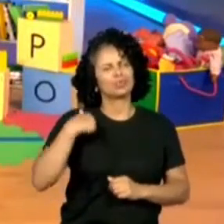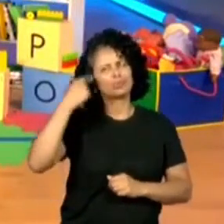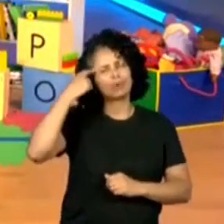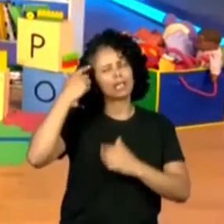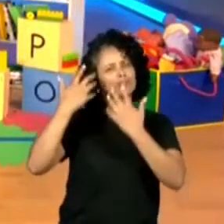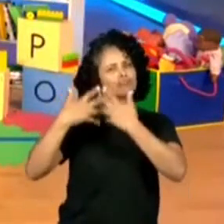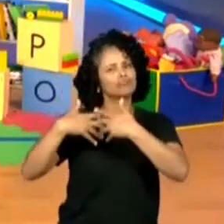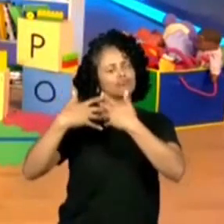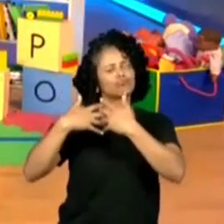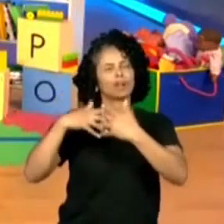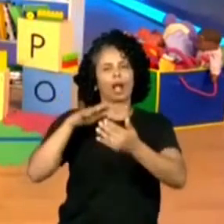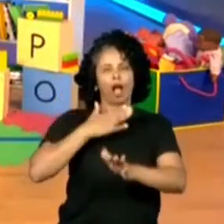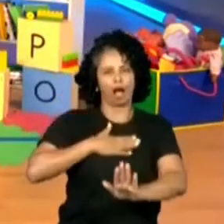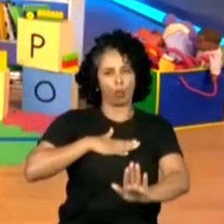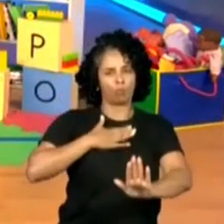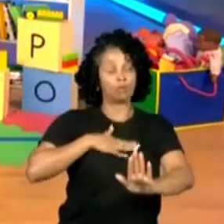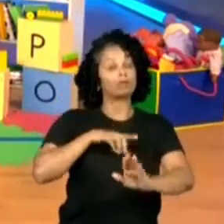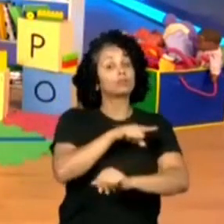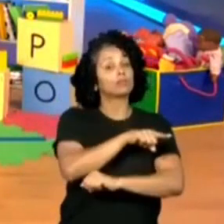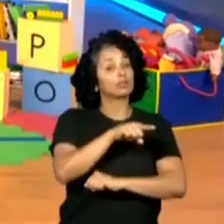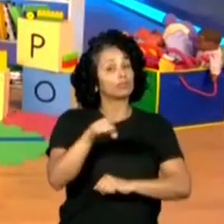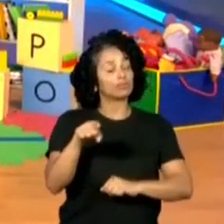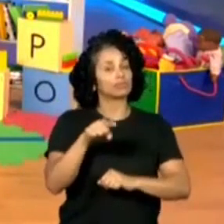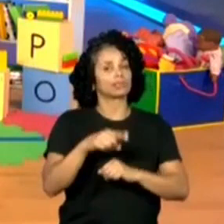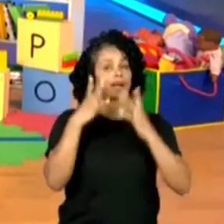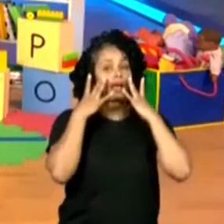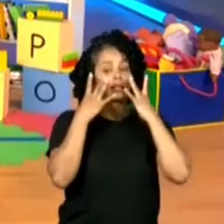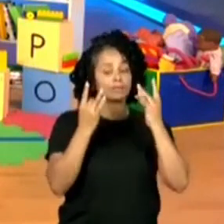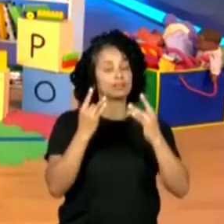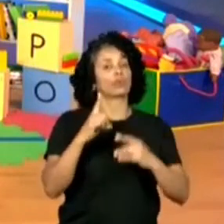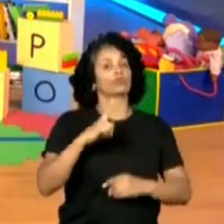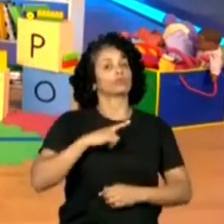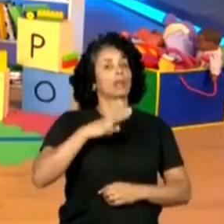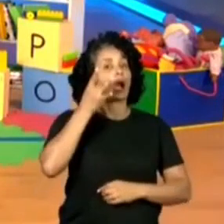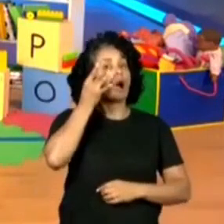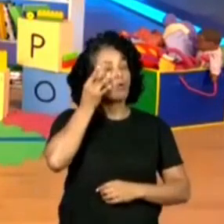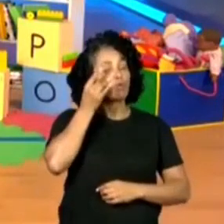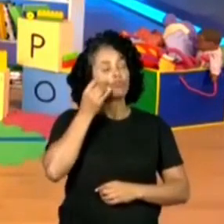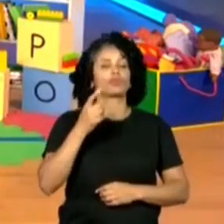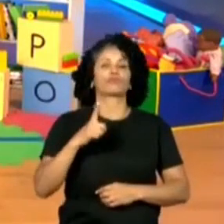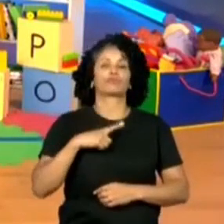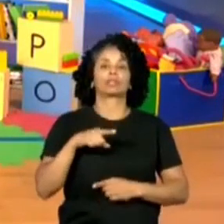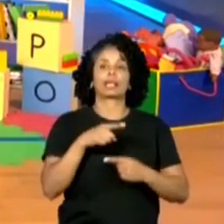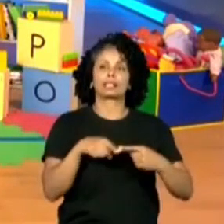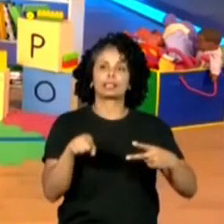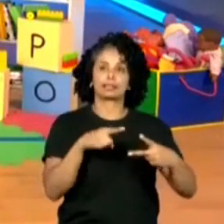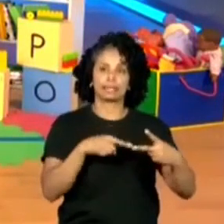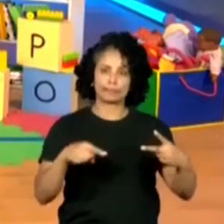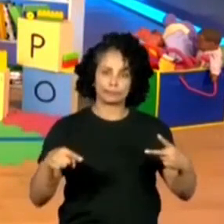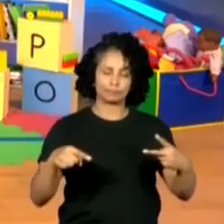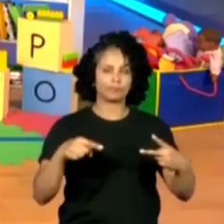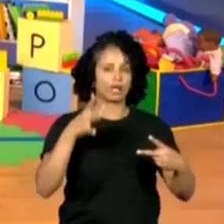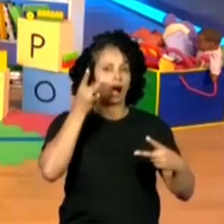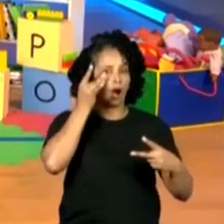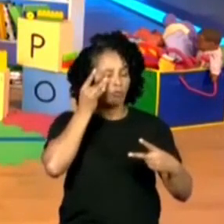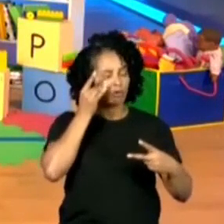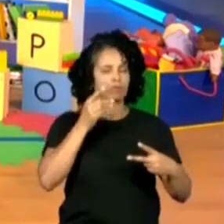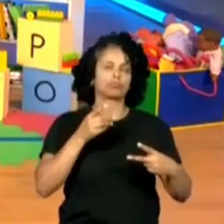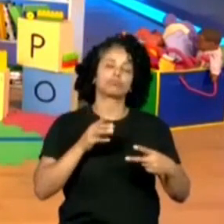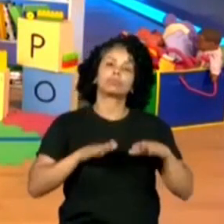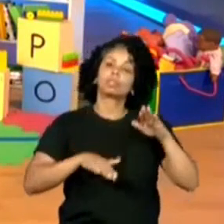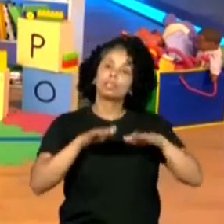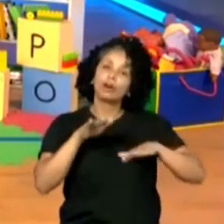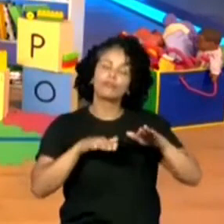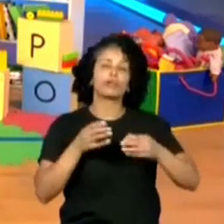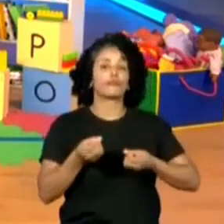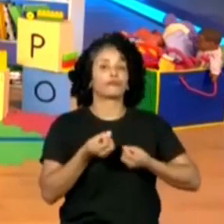vocês? Aguarde. Nós vamos estar aqui ao vivo nas próximas duas semanas. Então, pode ser que a gente traga informações de como